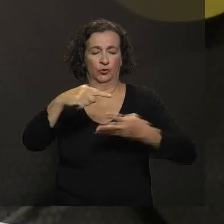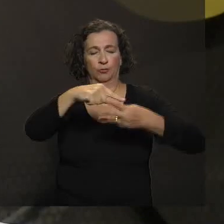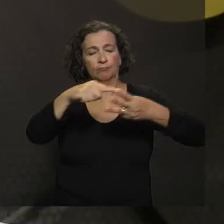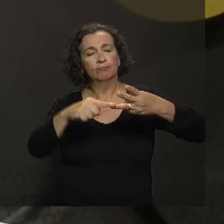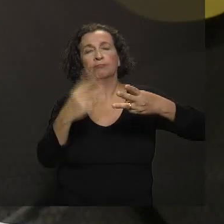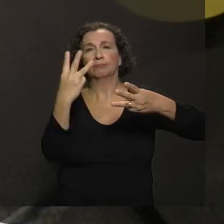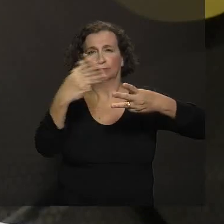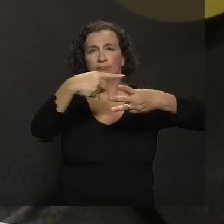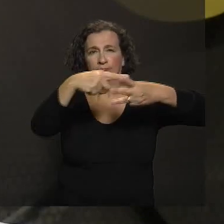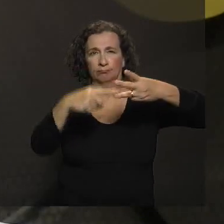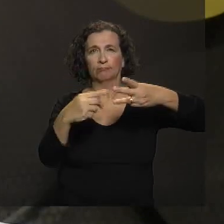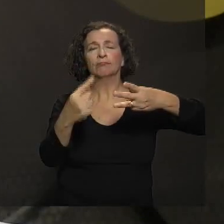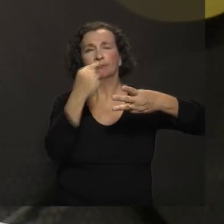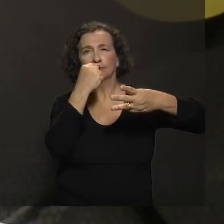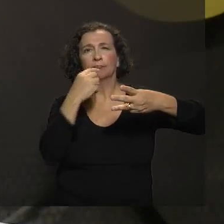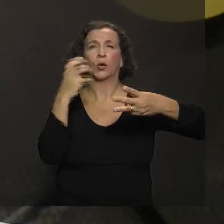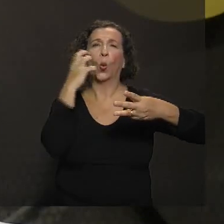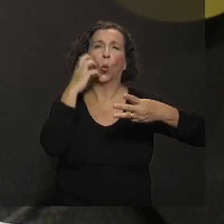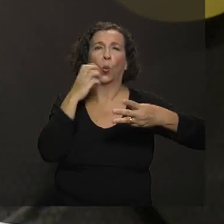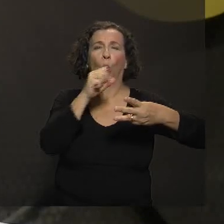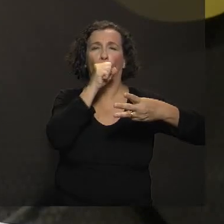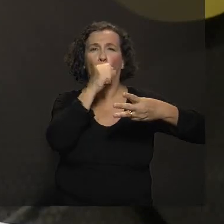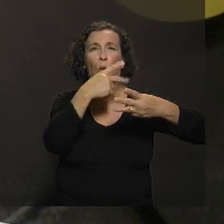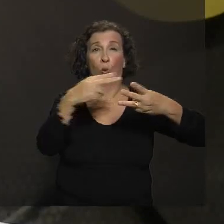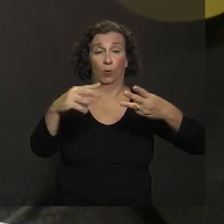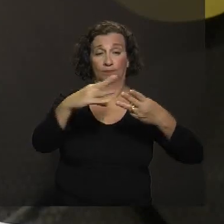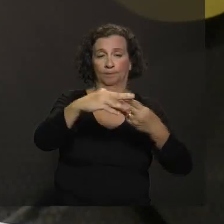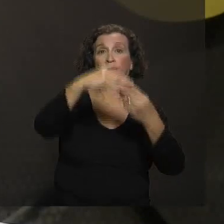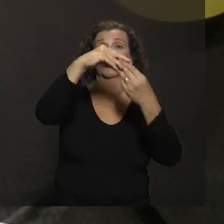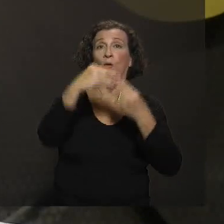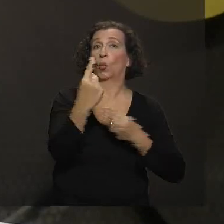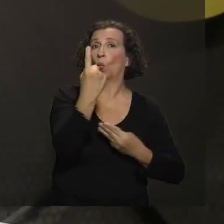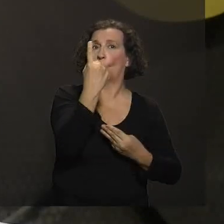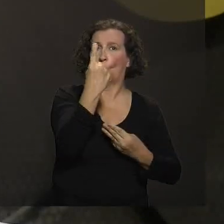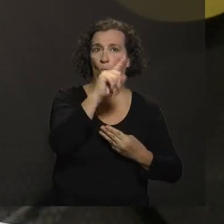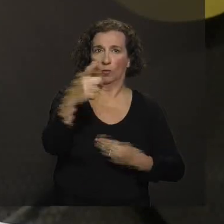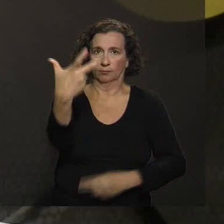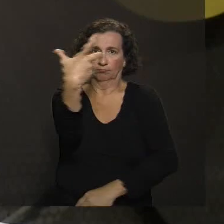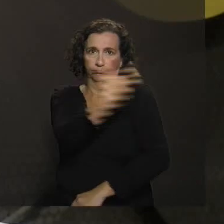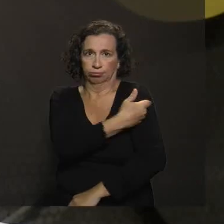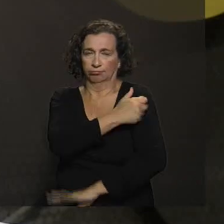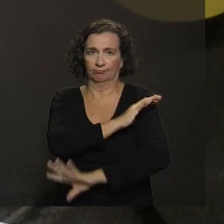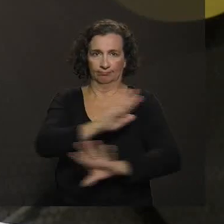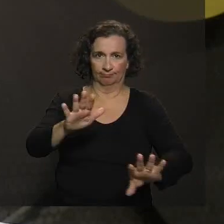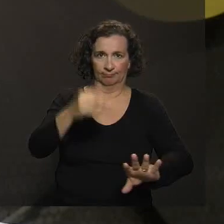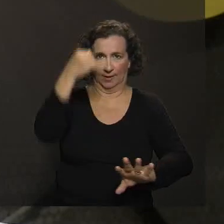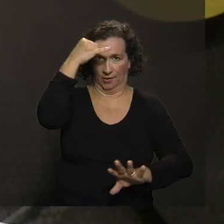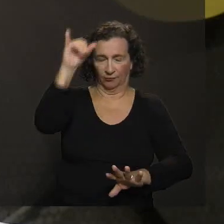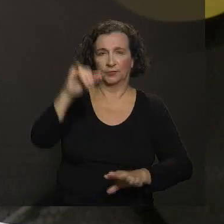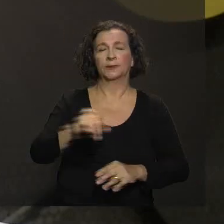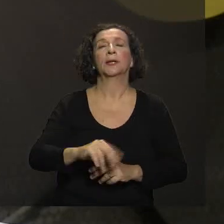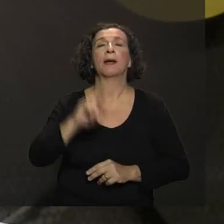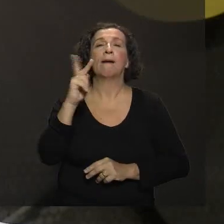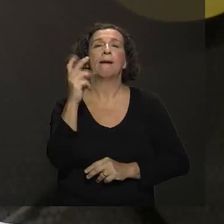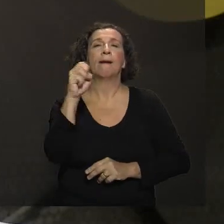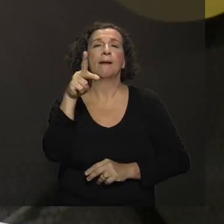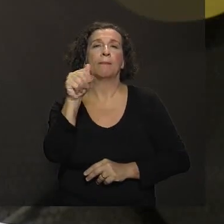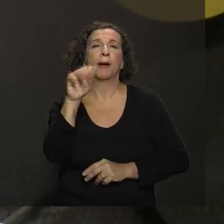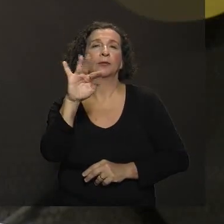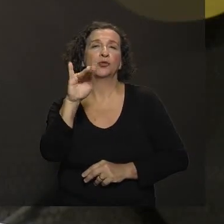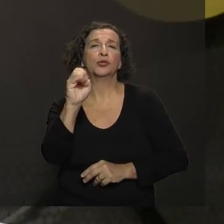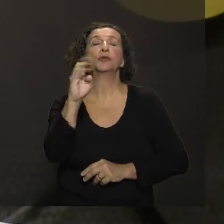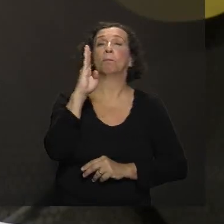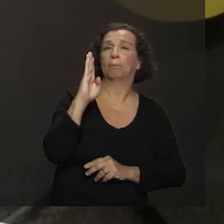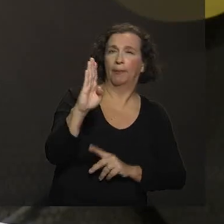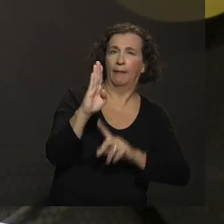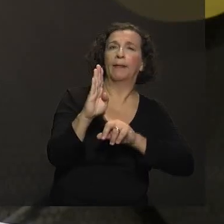coqueluche, hepatite B e hemófilos. São cinco vacinas numa única injeção. Hepatite B também, né? Vai